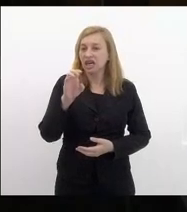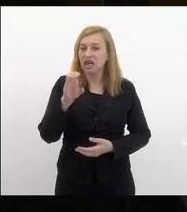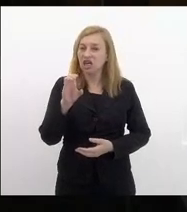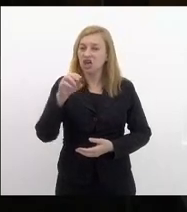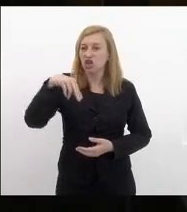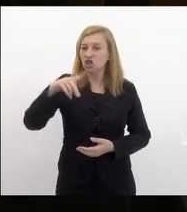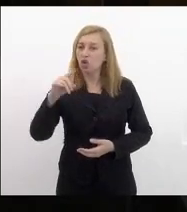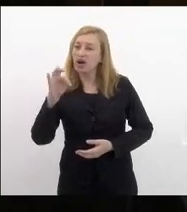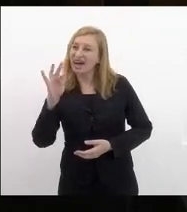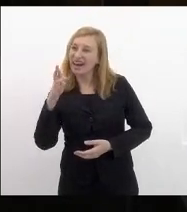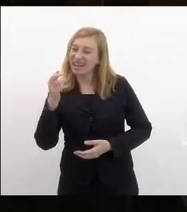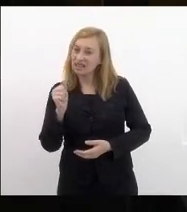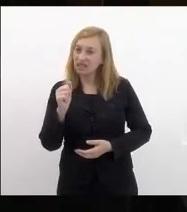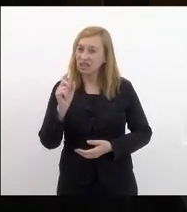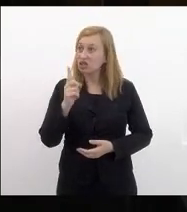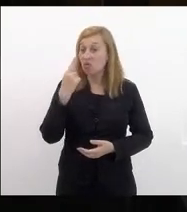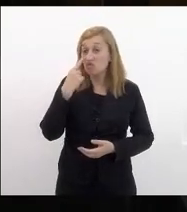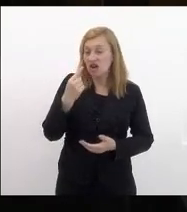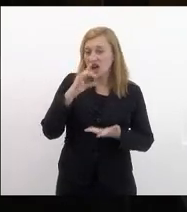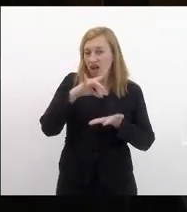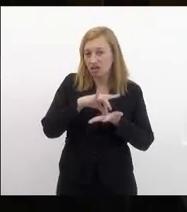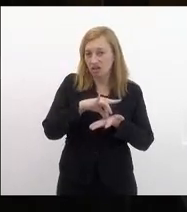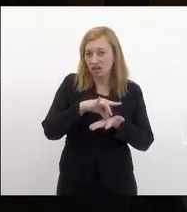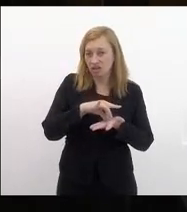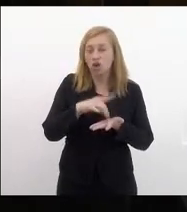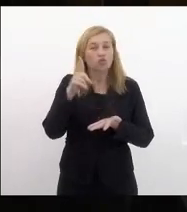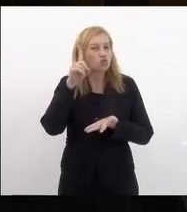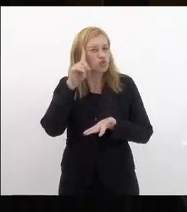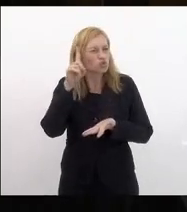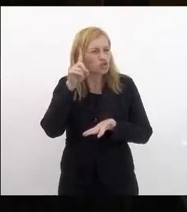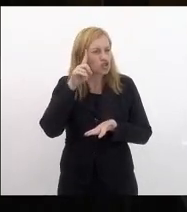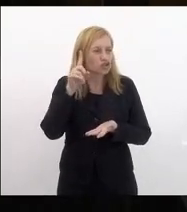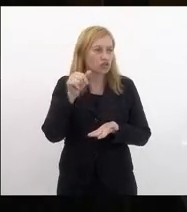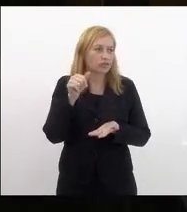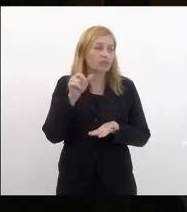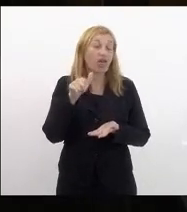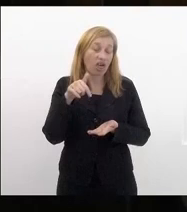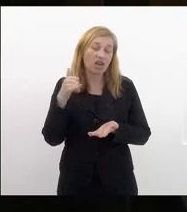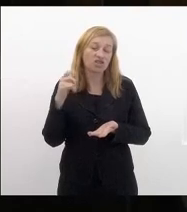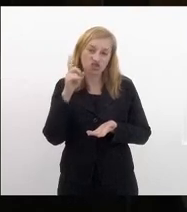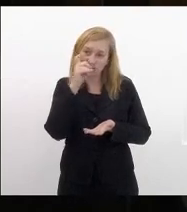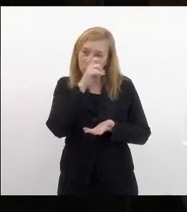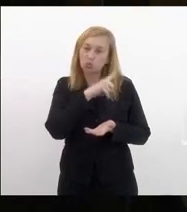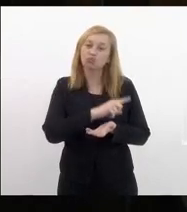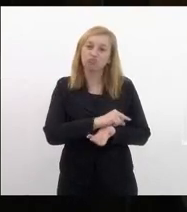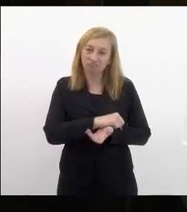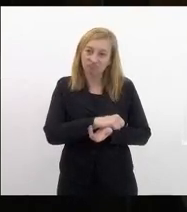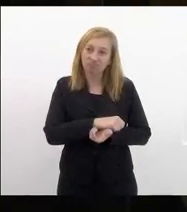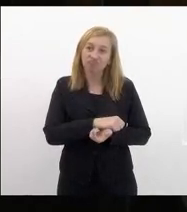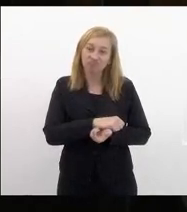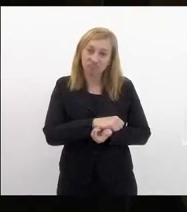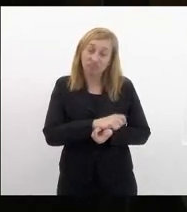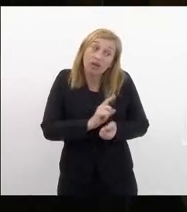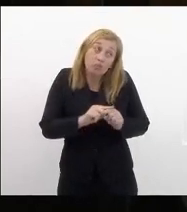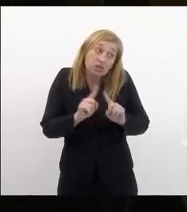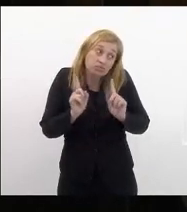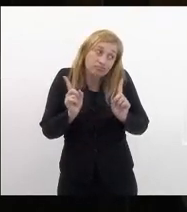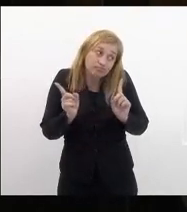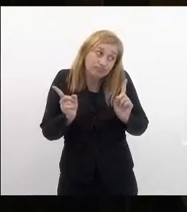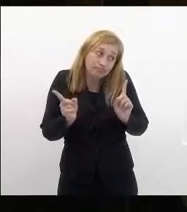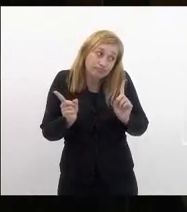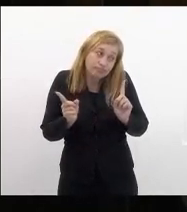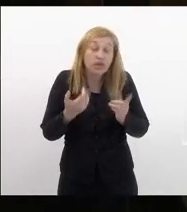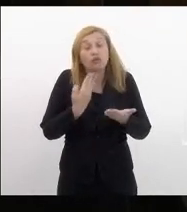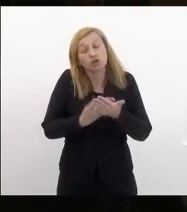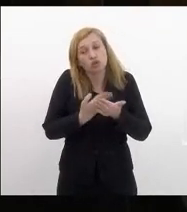em consideração a realidade o dia a dia isso é muito difícil mas eu